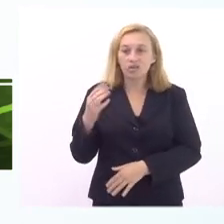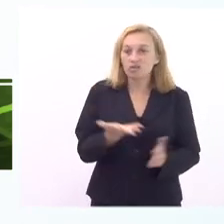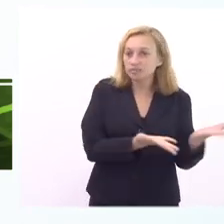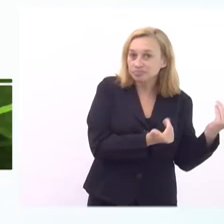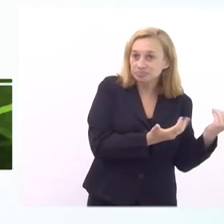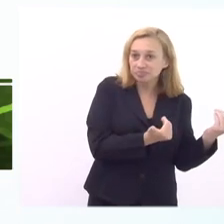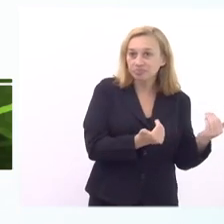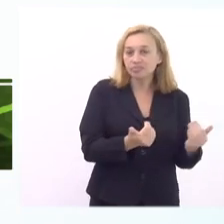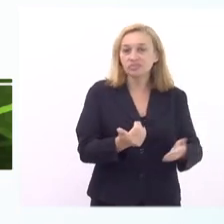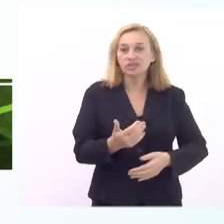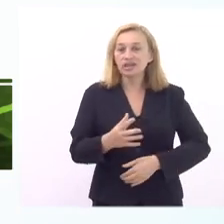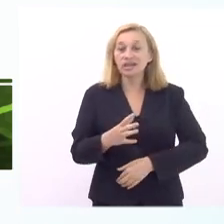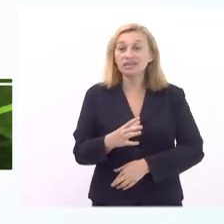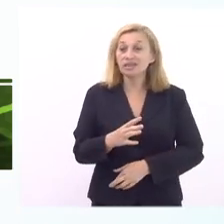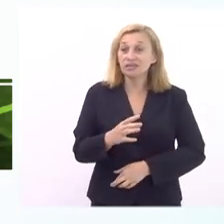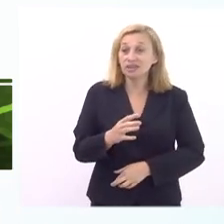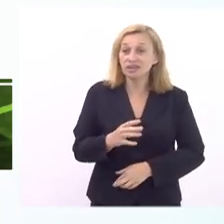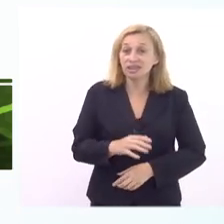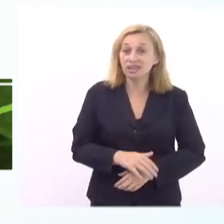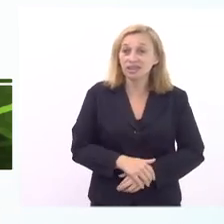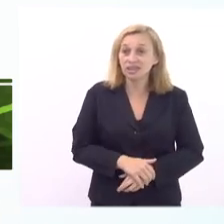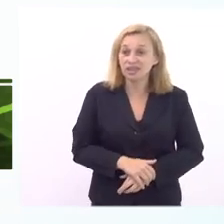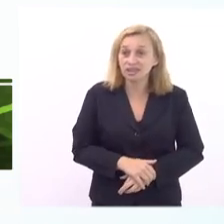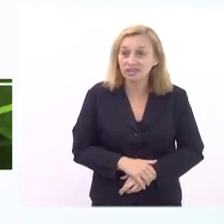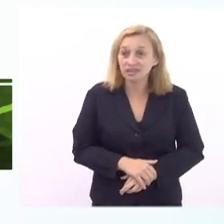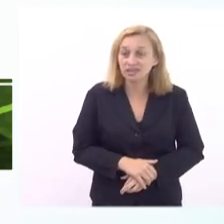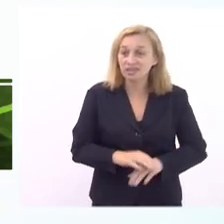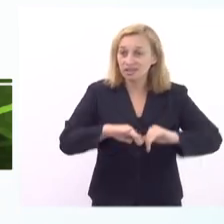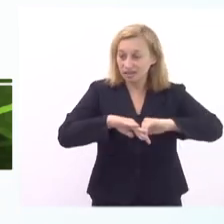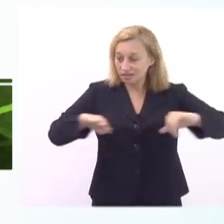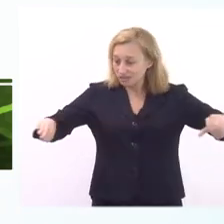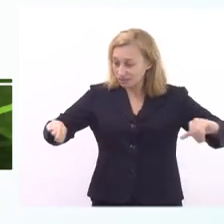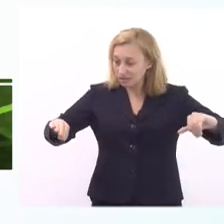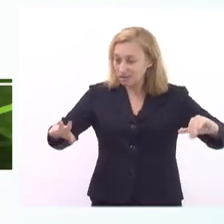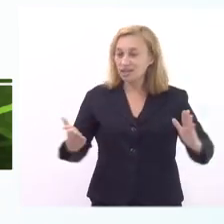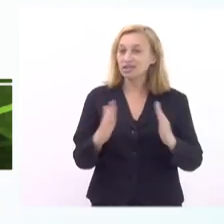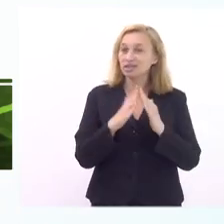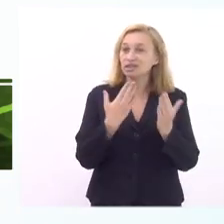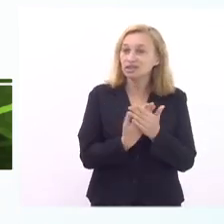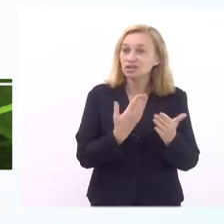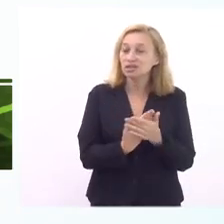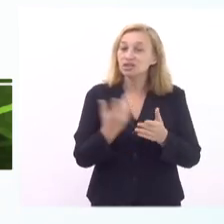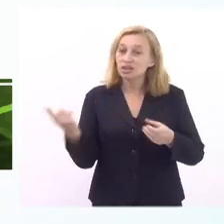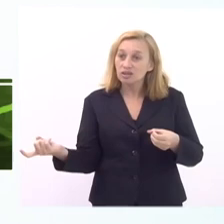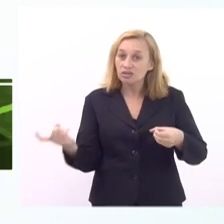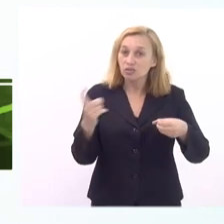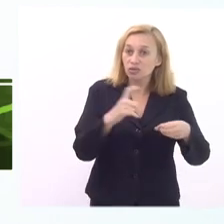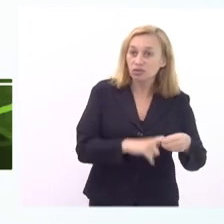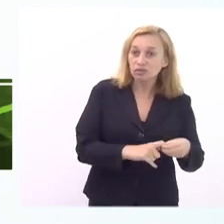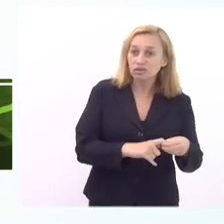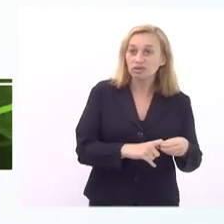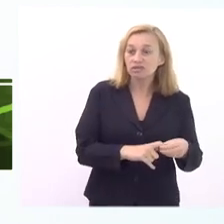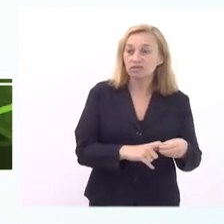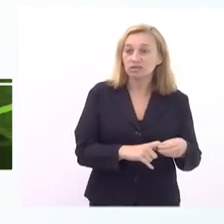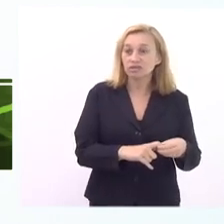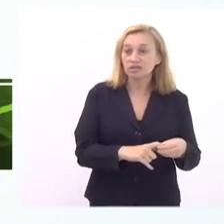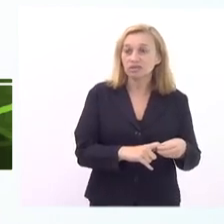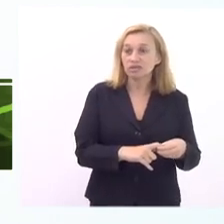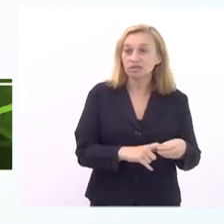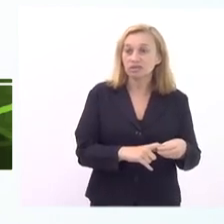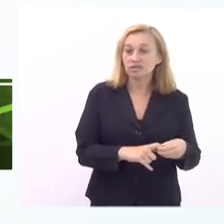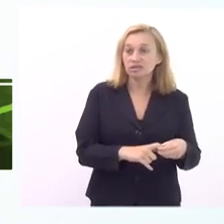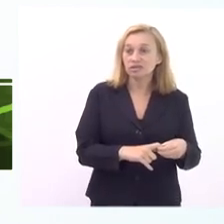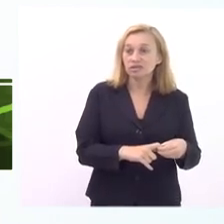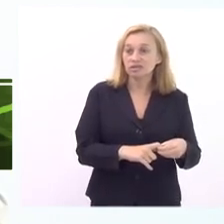chegaram a ficar dois anos afastados do convívio presencial na escola de repente estão retomando isso traz